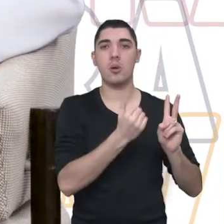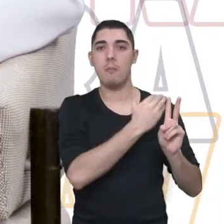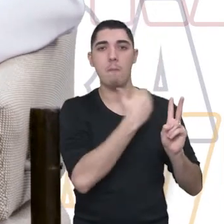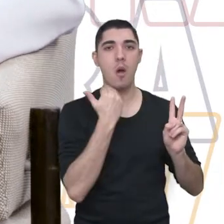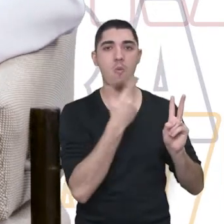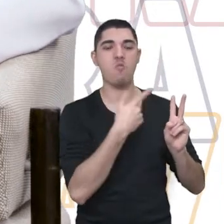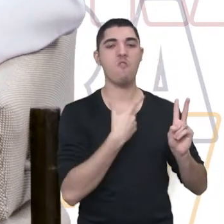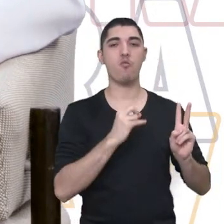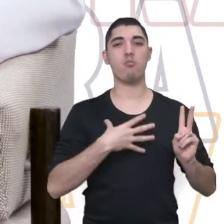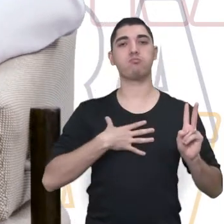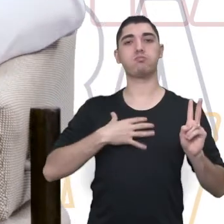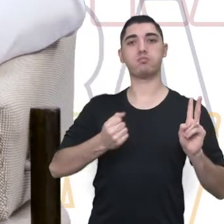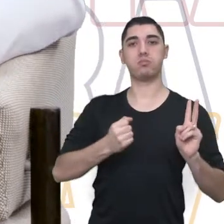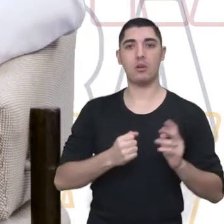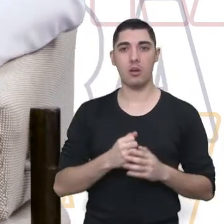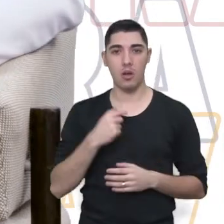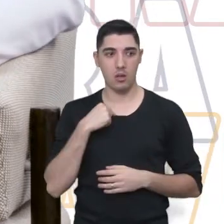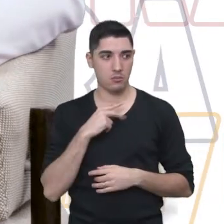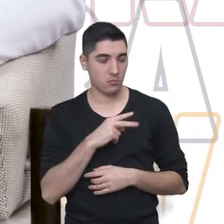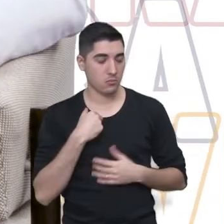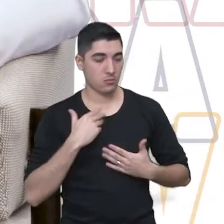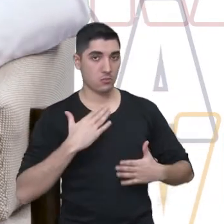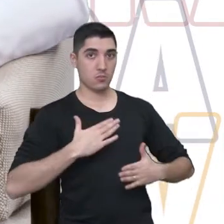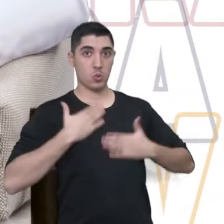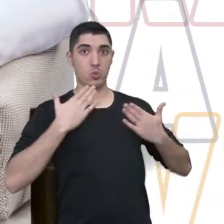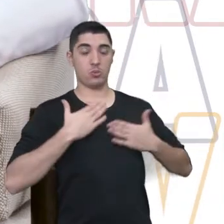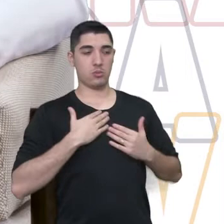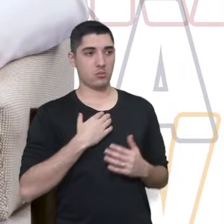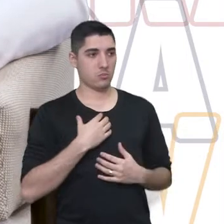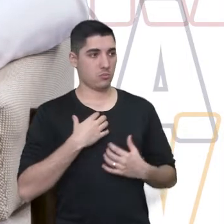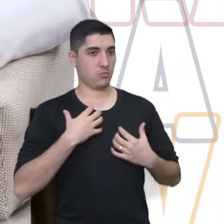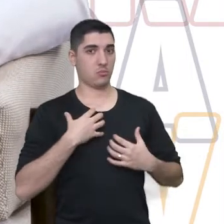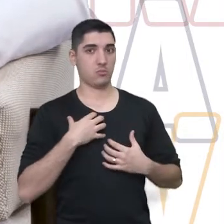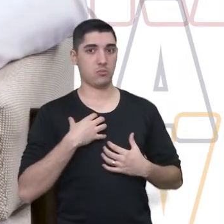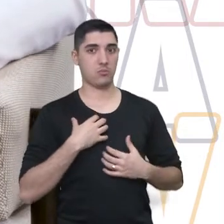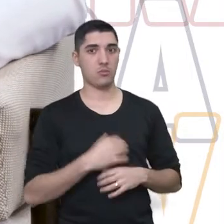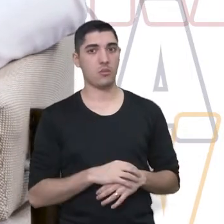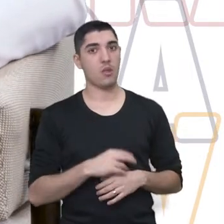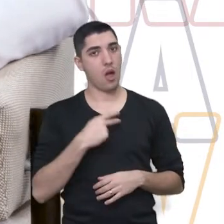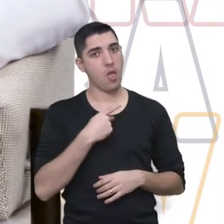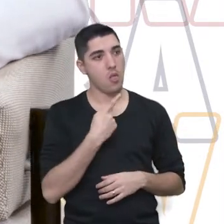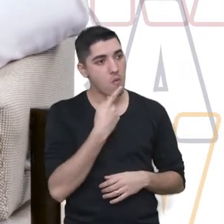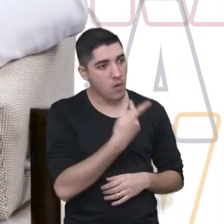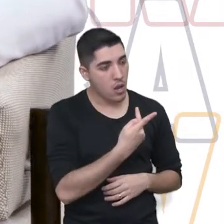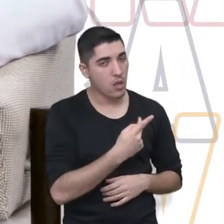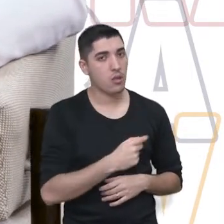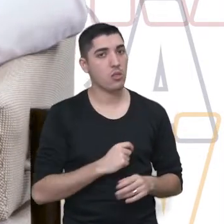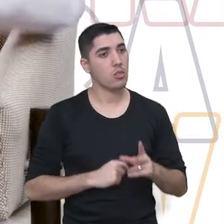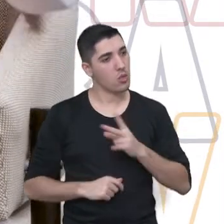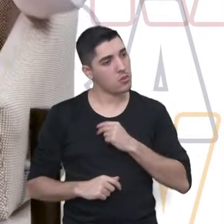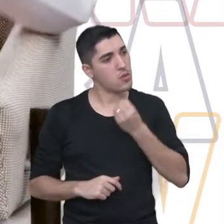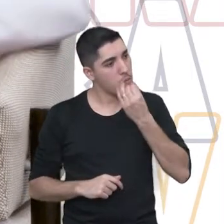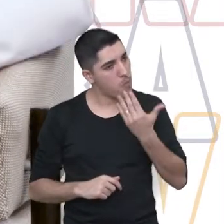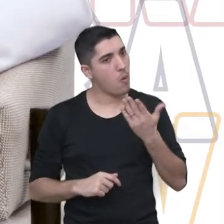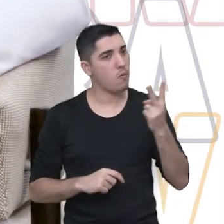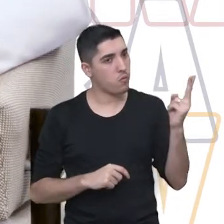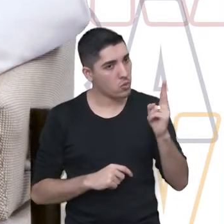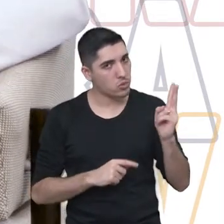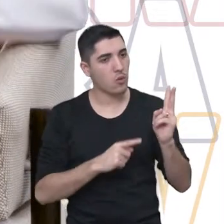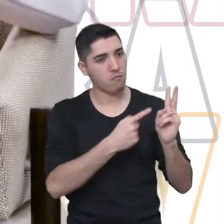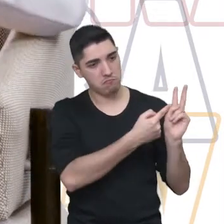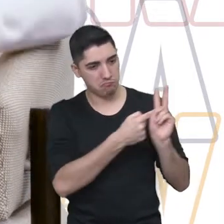lógico, que tomei um susto, né? Pensei, nossa, que responsabilidade. Aí, eu falei, olha, que bom que vocês ainda se deram essa